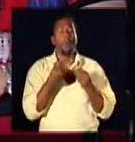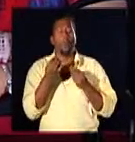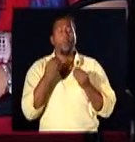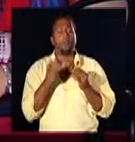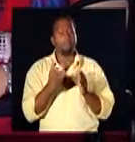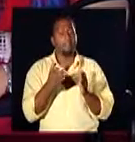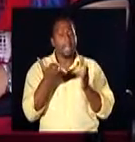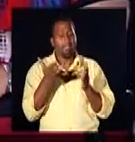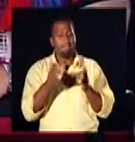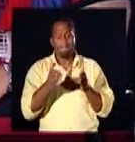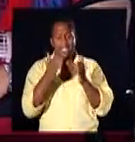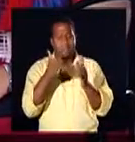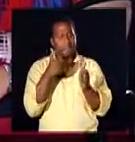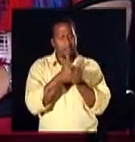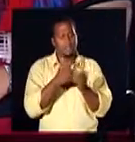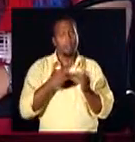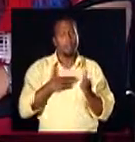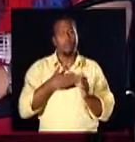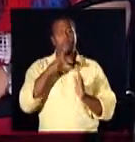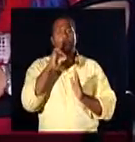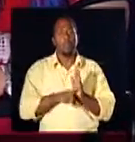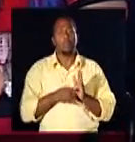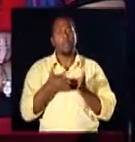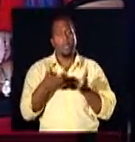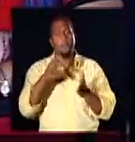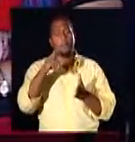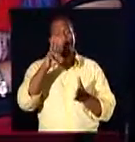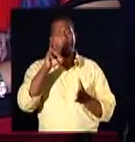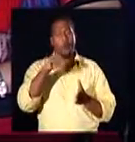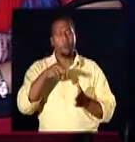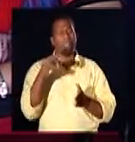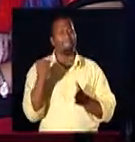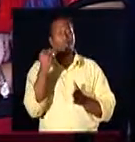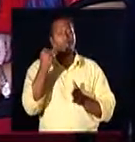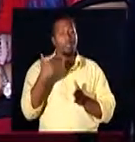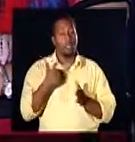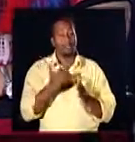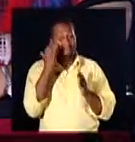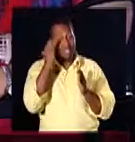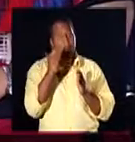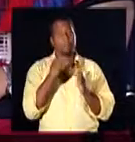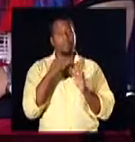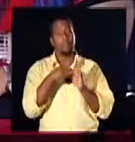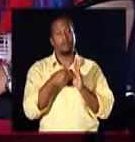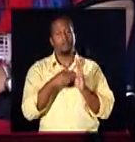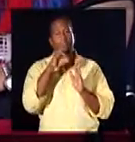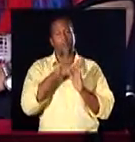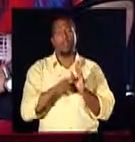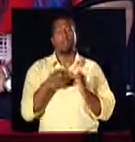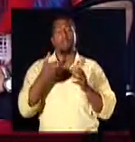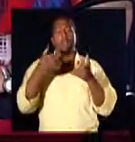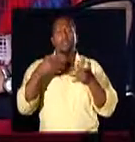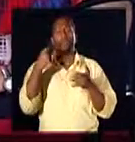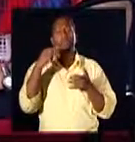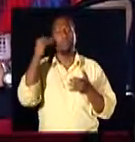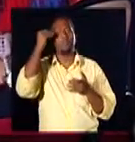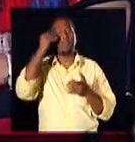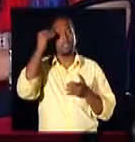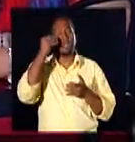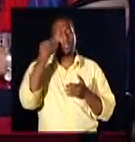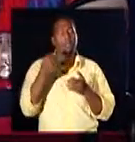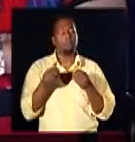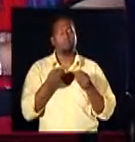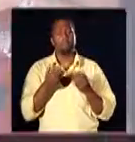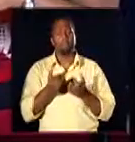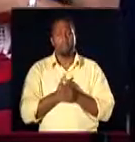valer os seus direitos. Nesse sentido, o PROCON é um instrumento decisivo para garantir esses direitos. Queria que a senhora falasse um pouco da sua experiência, da estruturação desse órgão para